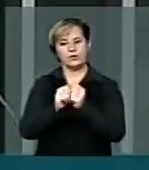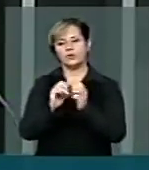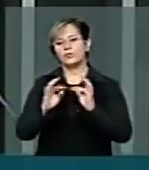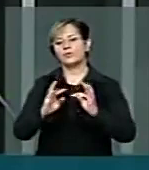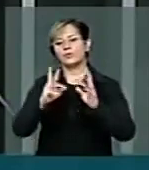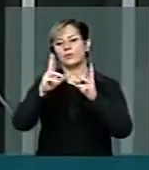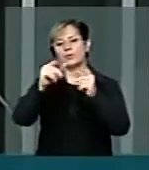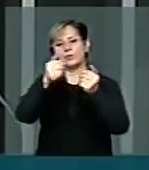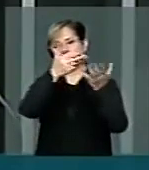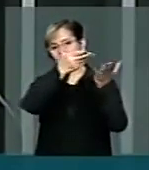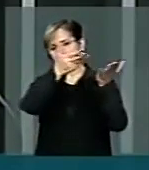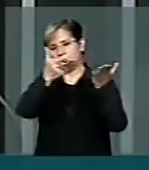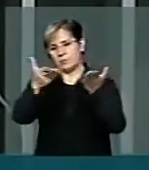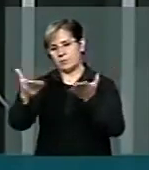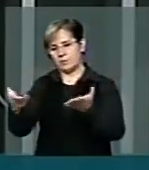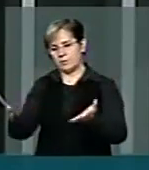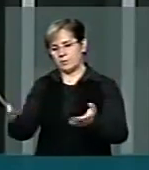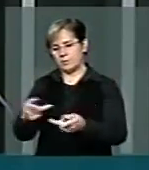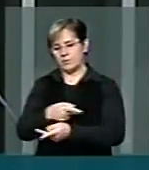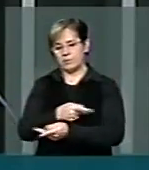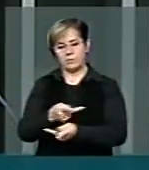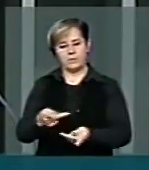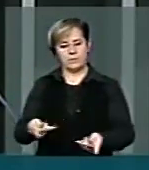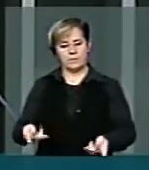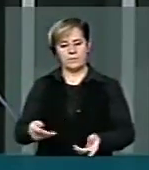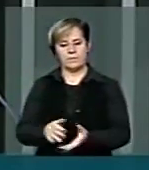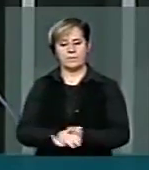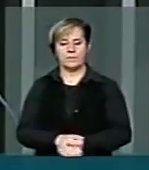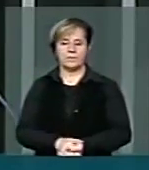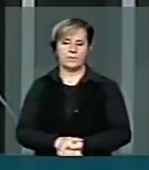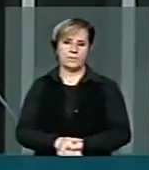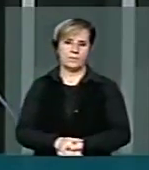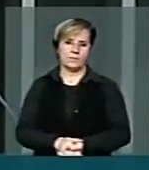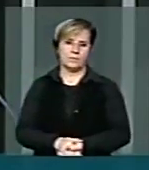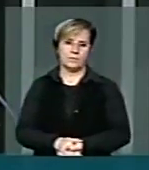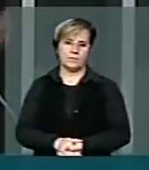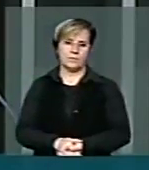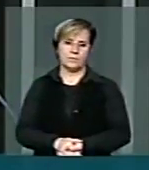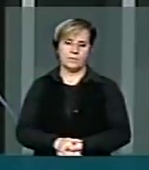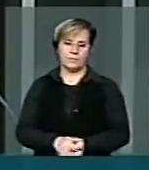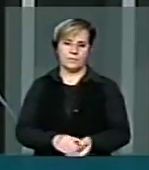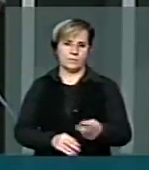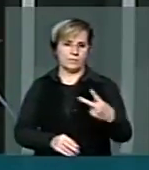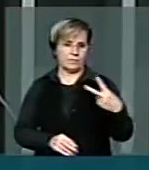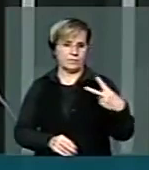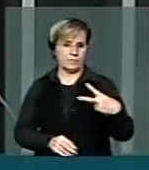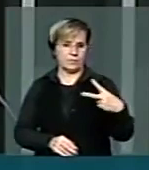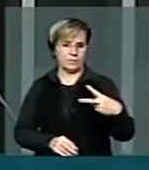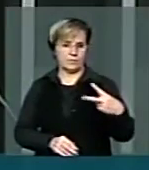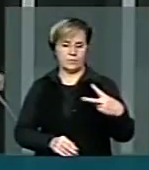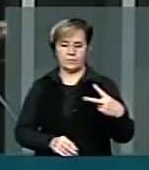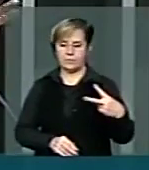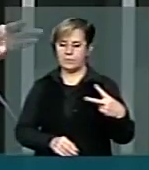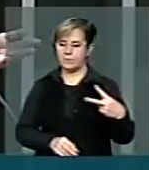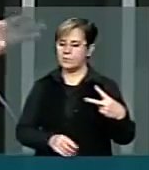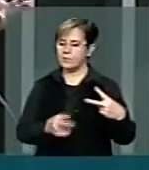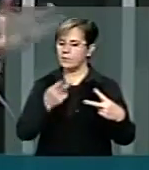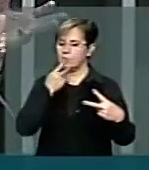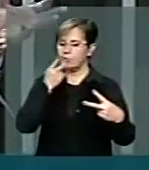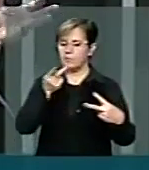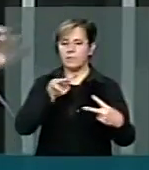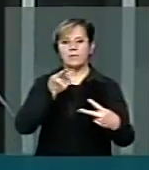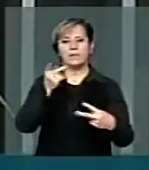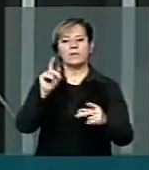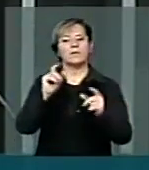compõem aqui essa comitiva. Segundo lugar, senhora Presidente, eu quero falar da